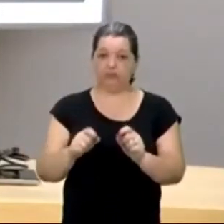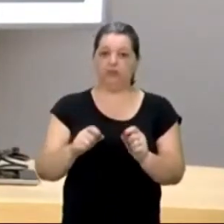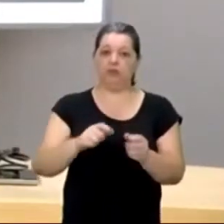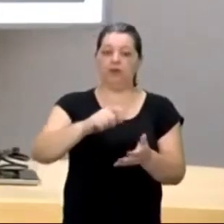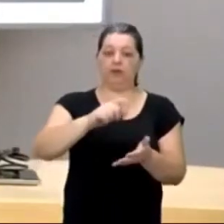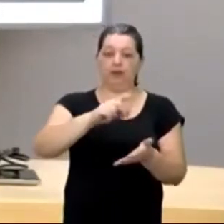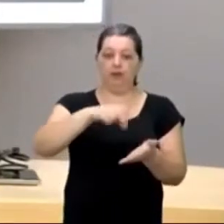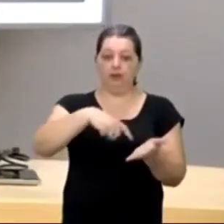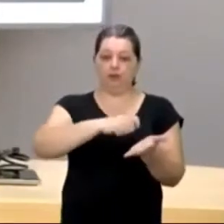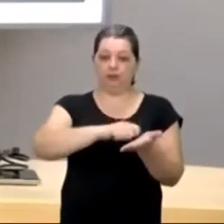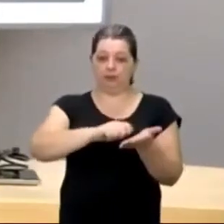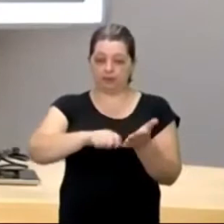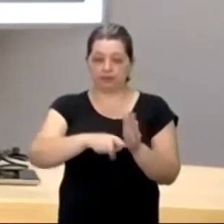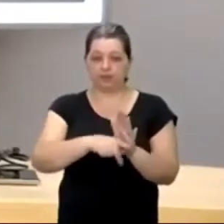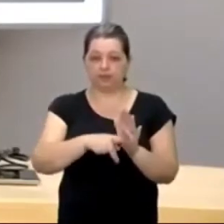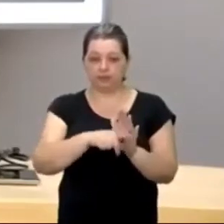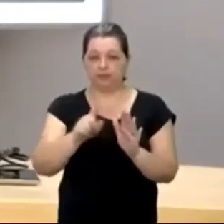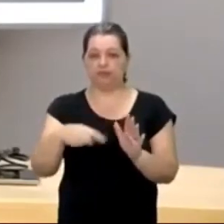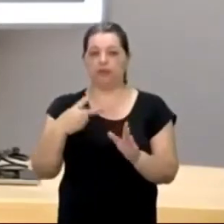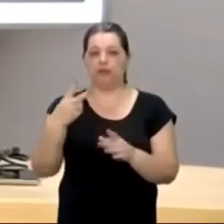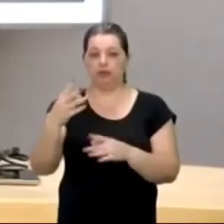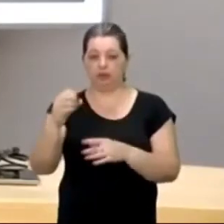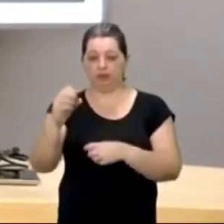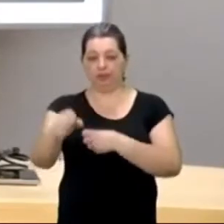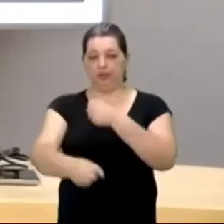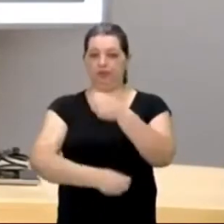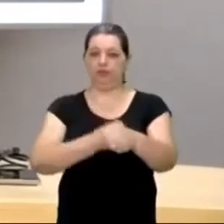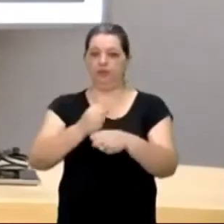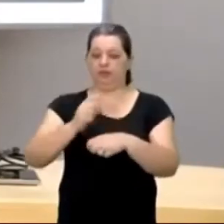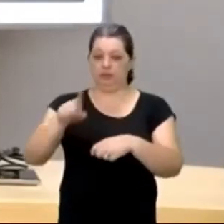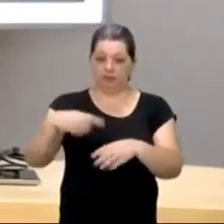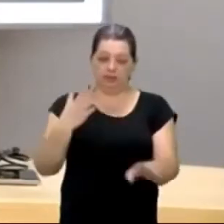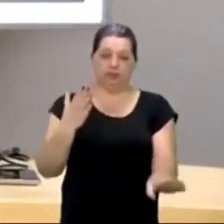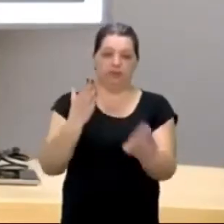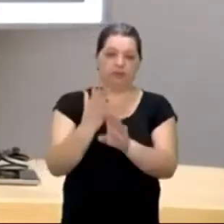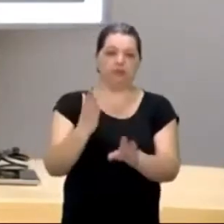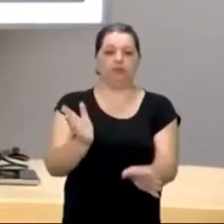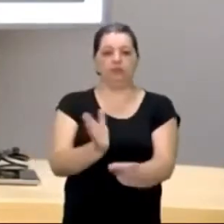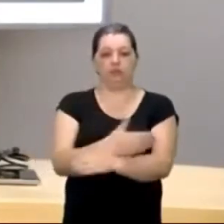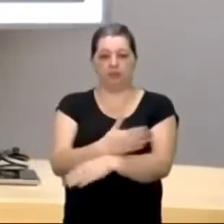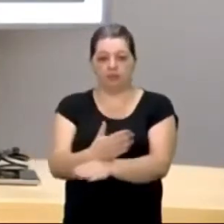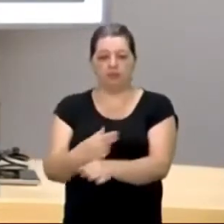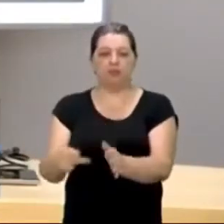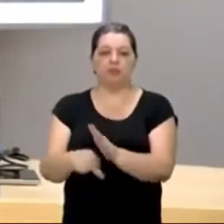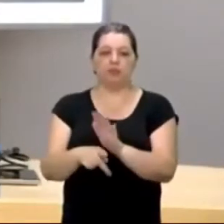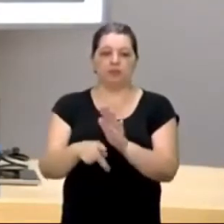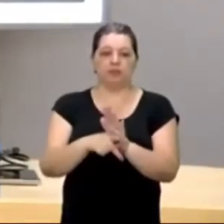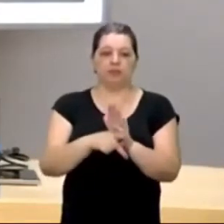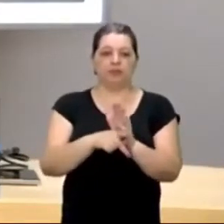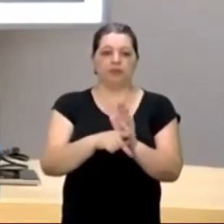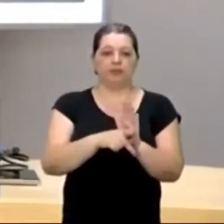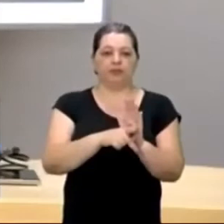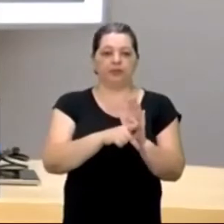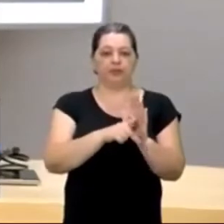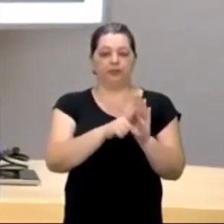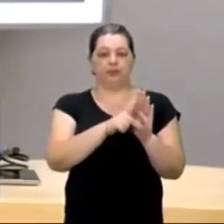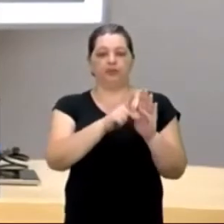mais de 200 anos depois, ela foi descoberta, porque foi perdida lá nos arquivos de Portugal.